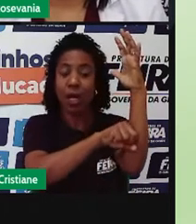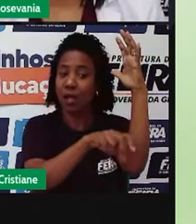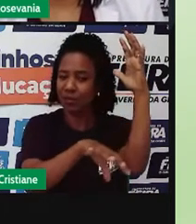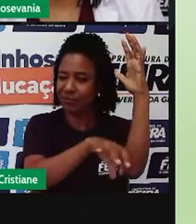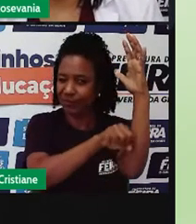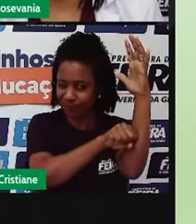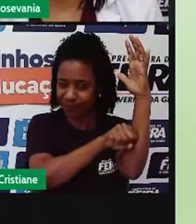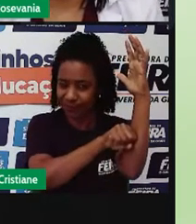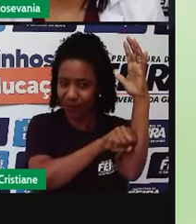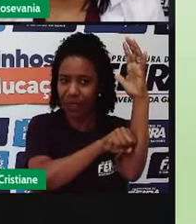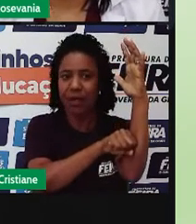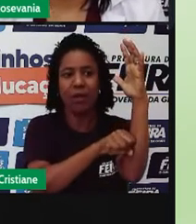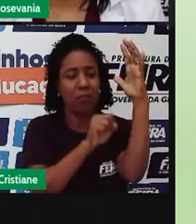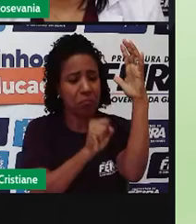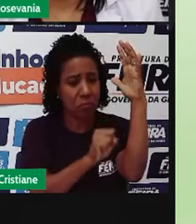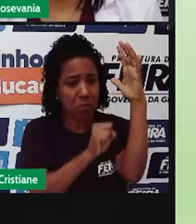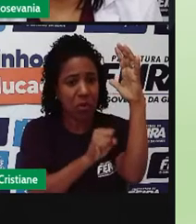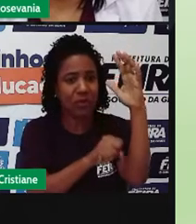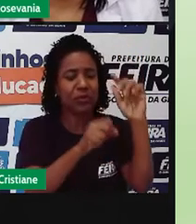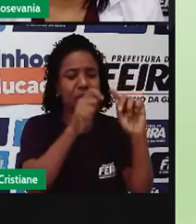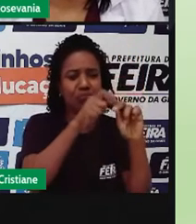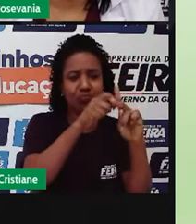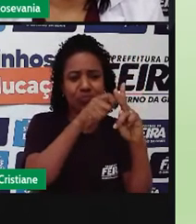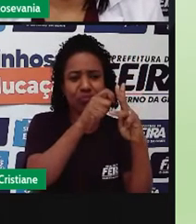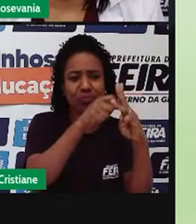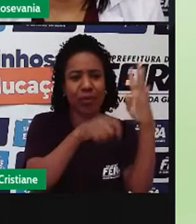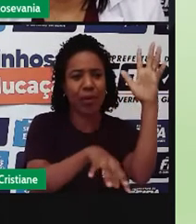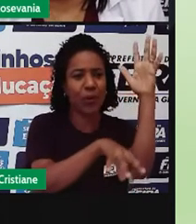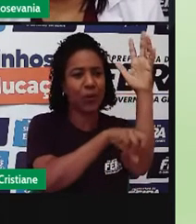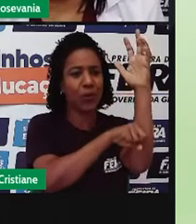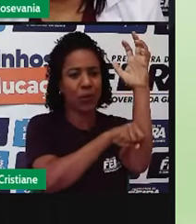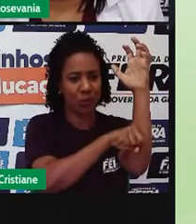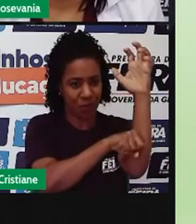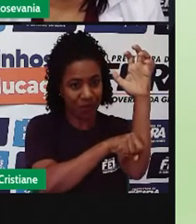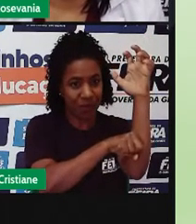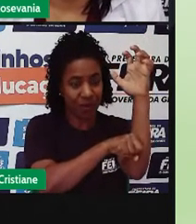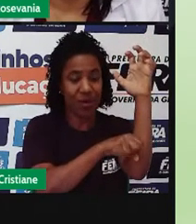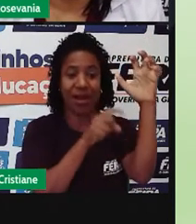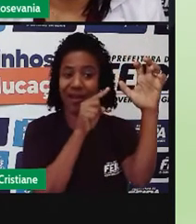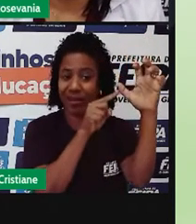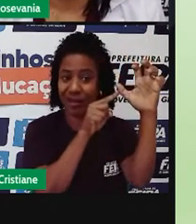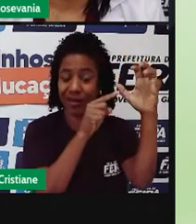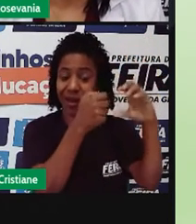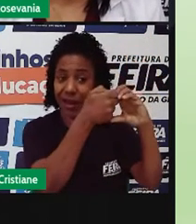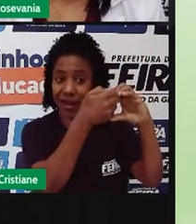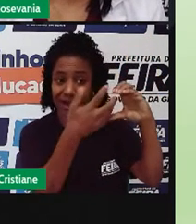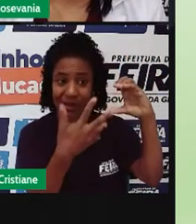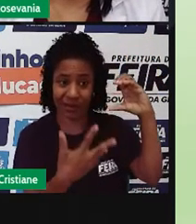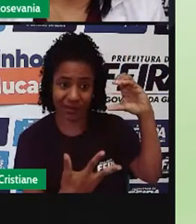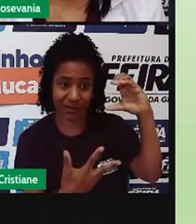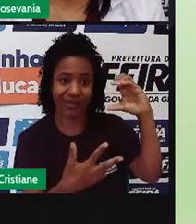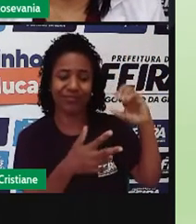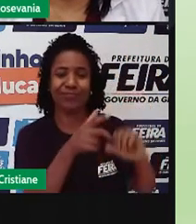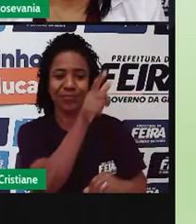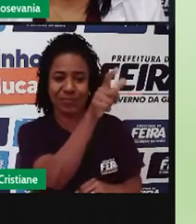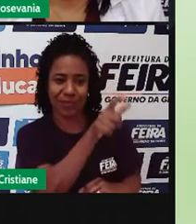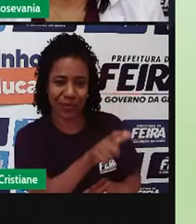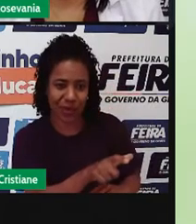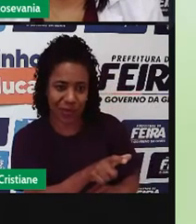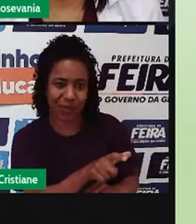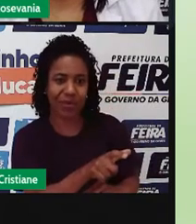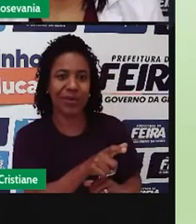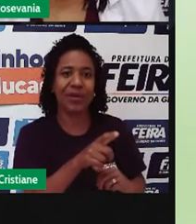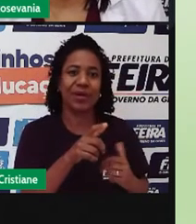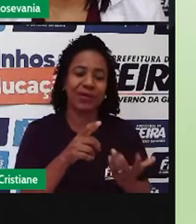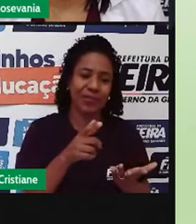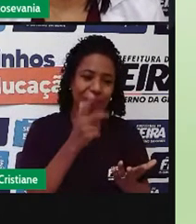Dependendo das condições naturais das áreas em que se encontram, apresentam diferentes características que eu disse pra vocês. Ora, eu vou ter mais,